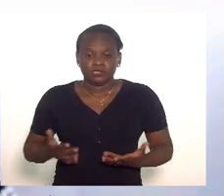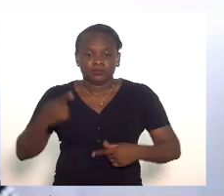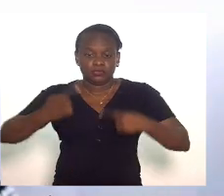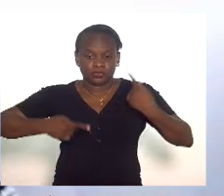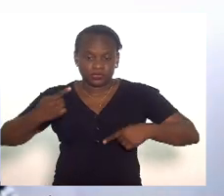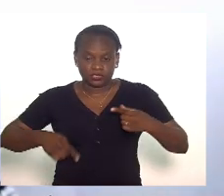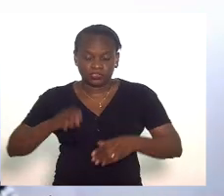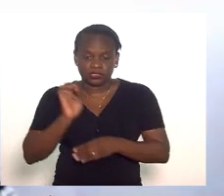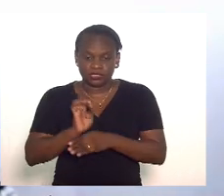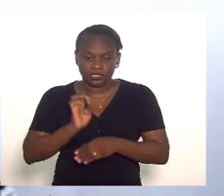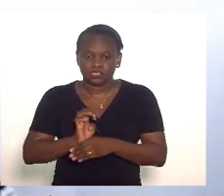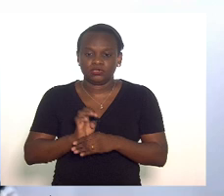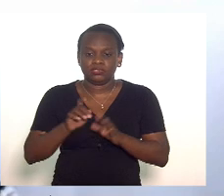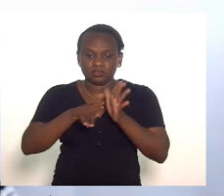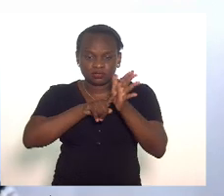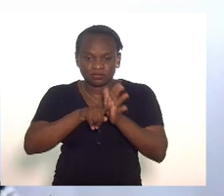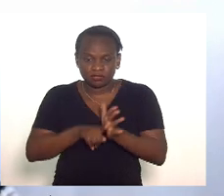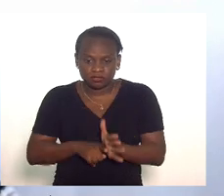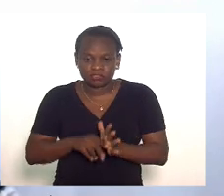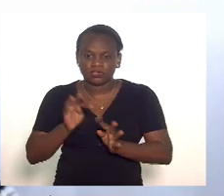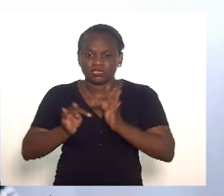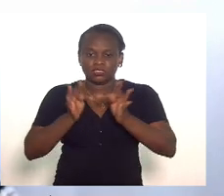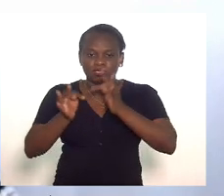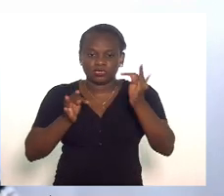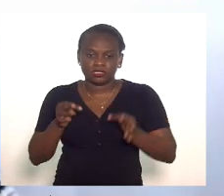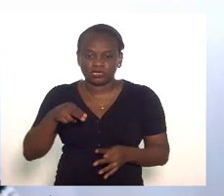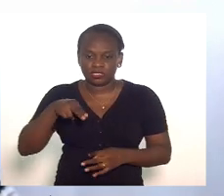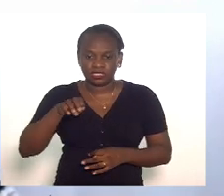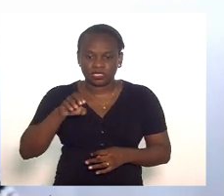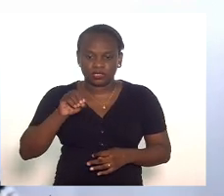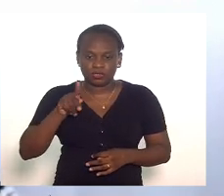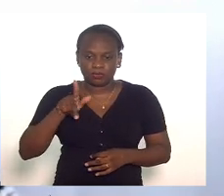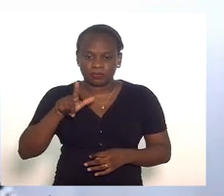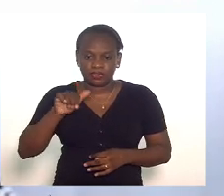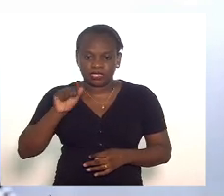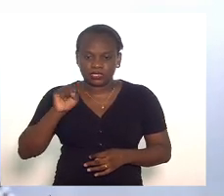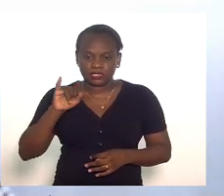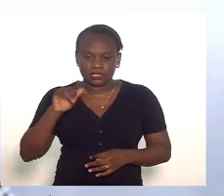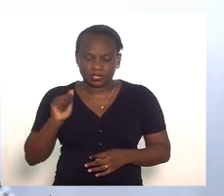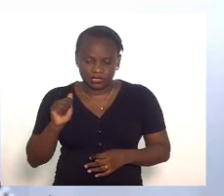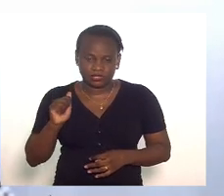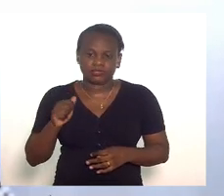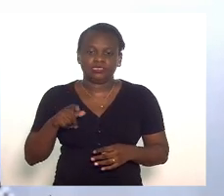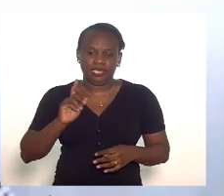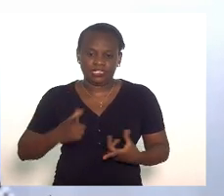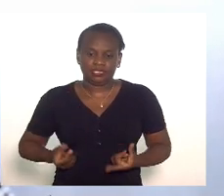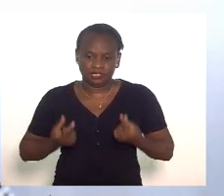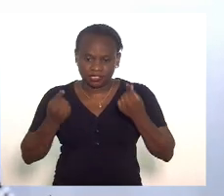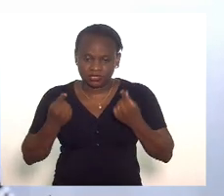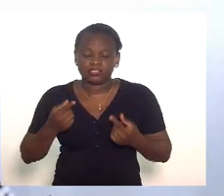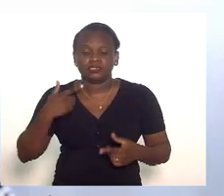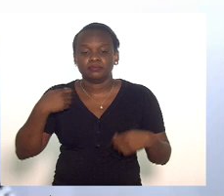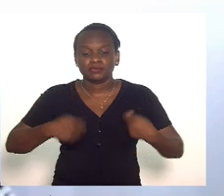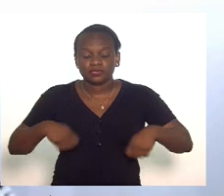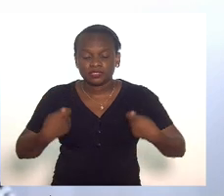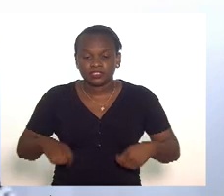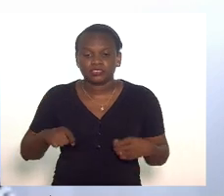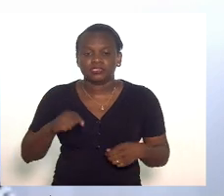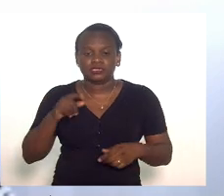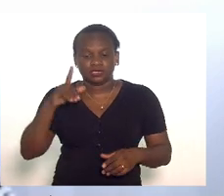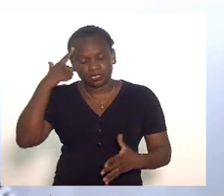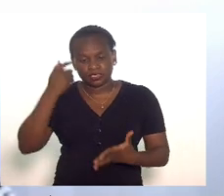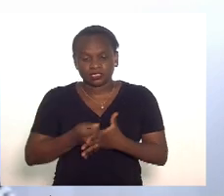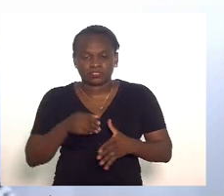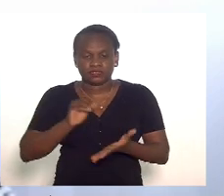política estadual de diagnóstico e tratamento de neoplasias malignas pendente de pareceres da comissão de construção e